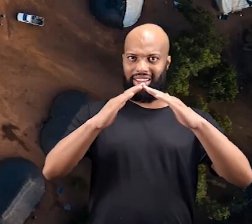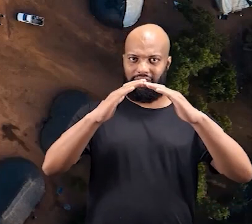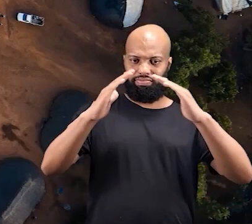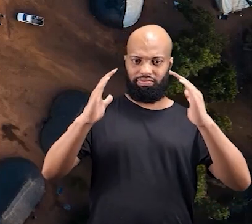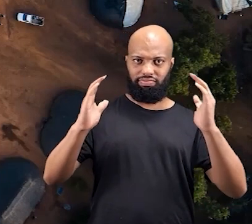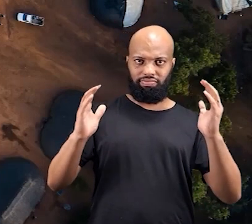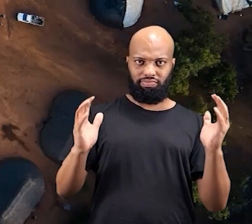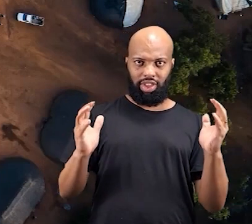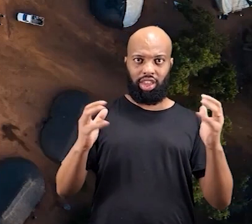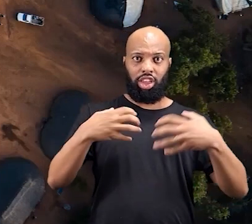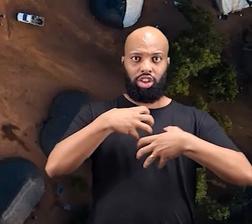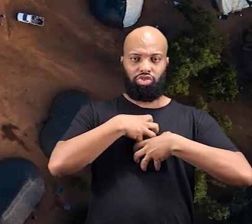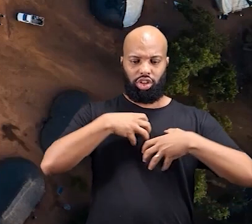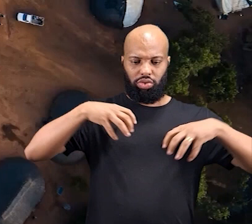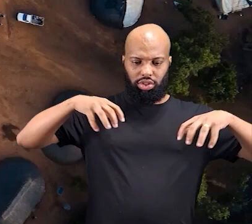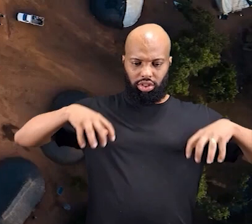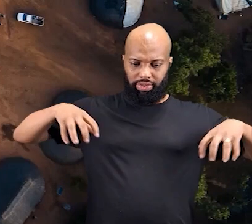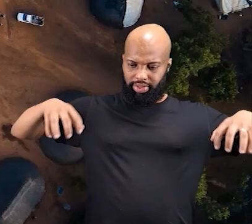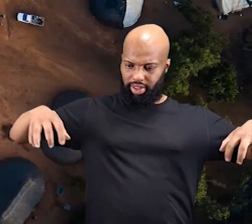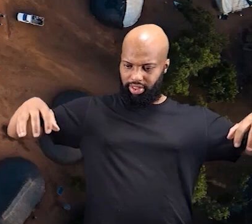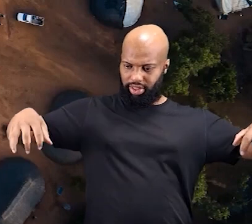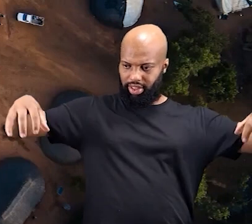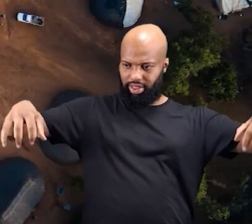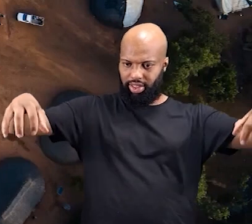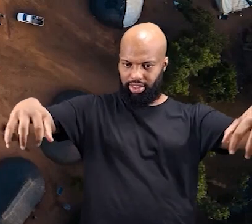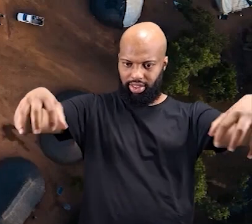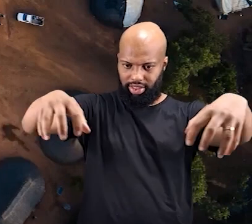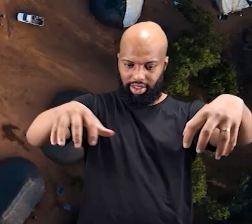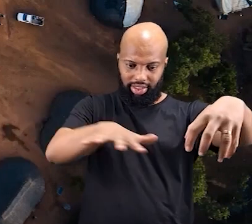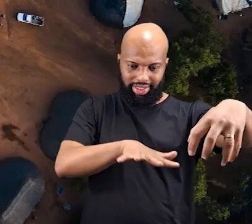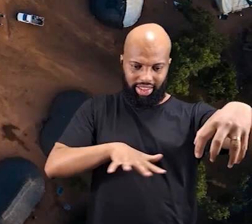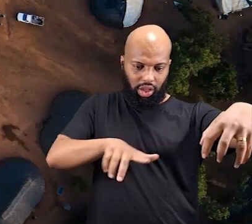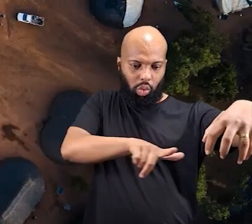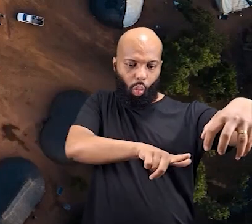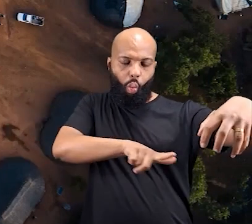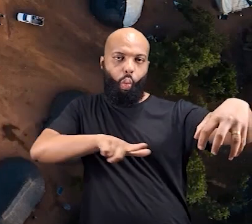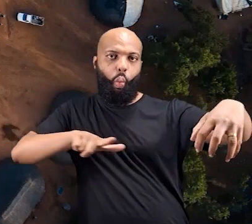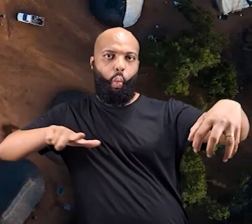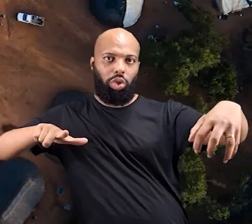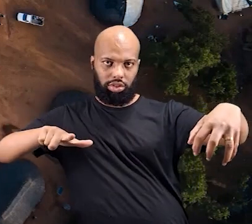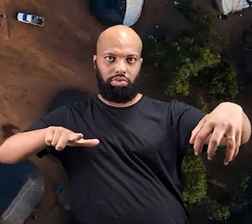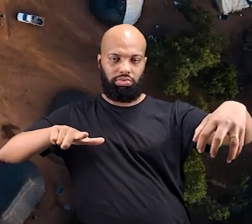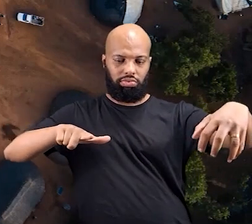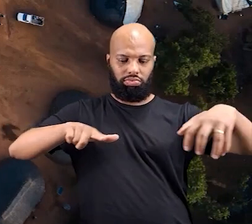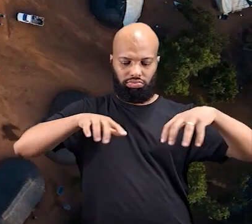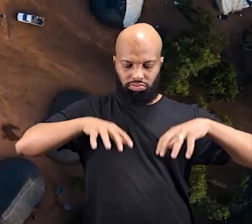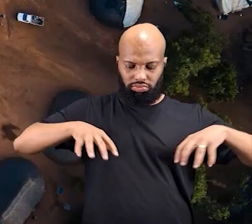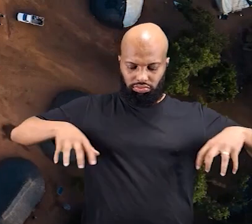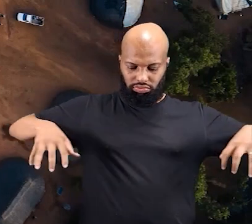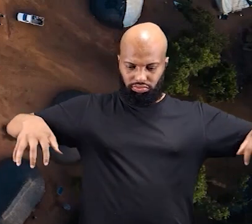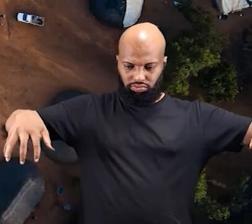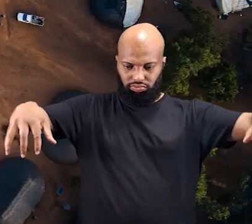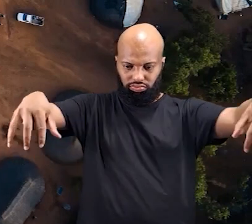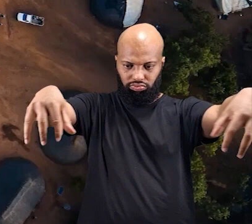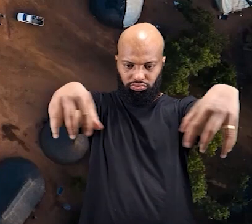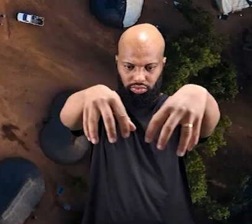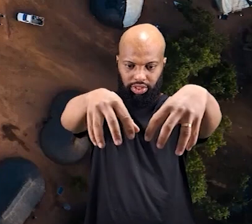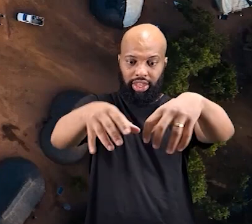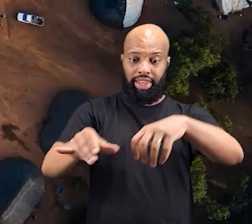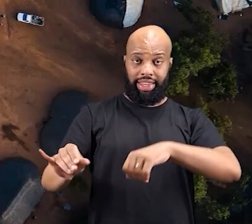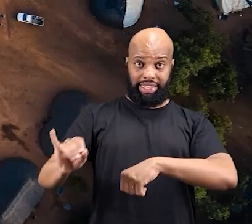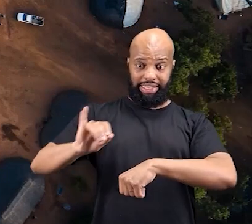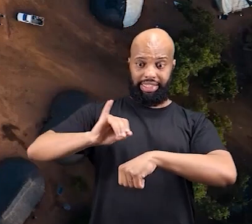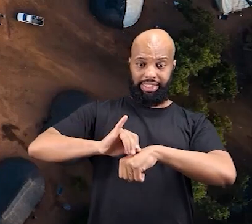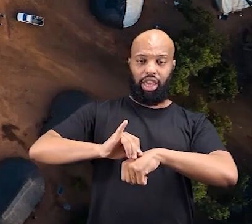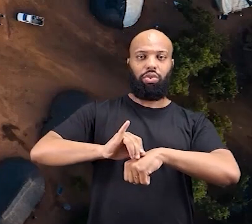suas ocas, né? As suas casas em círculo. Fazem essa limpresa no centro, né? Então, geralmente, é feito de...